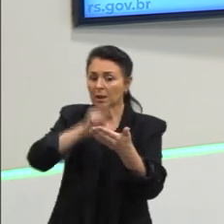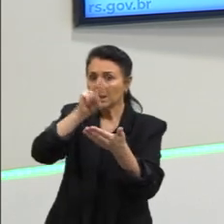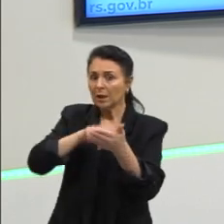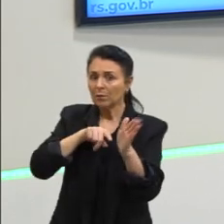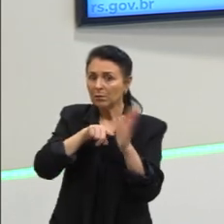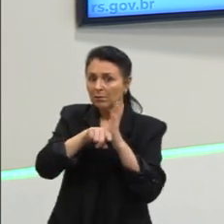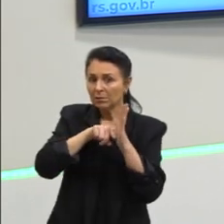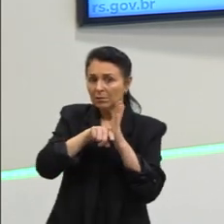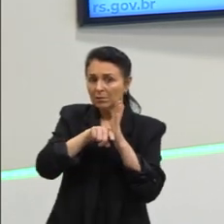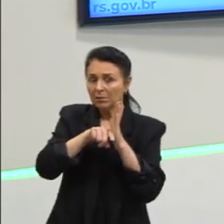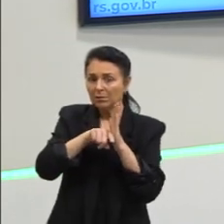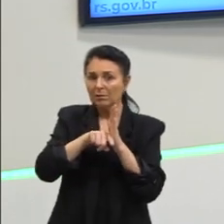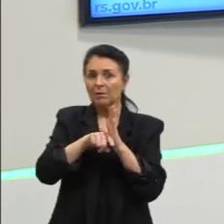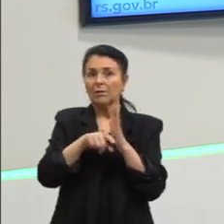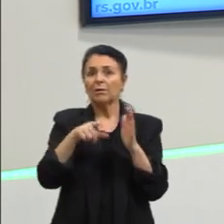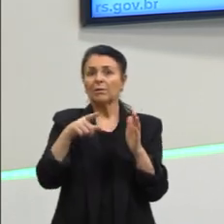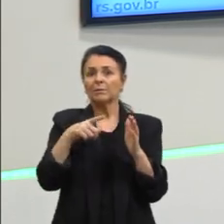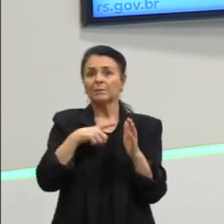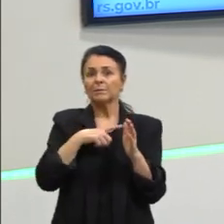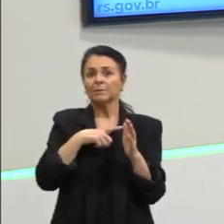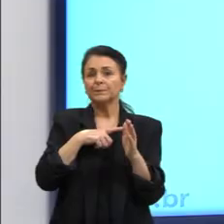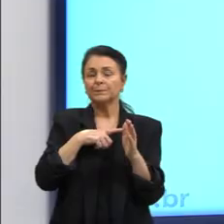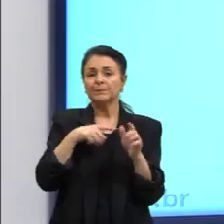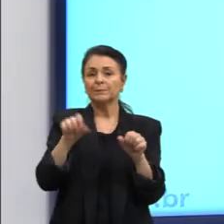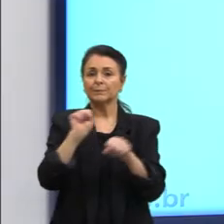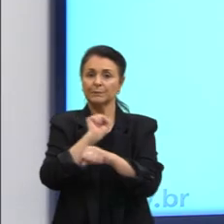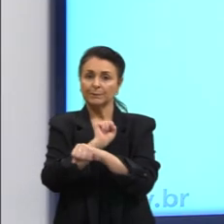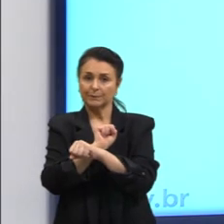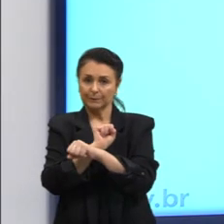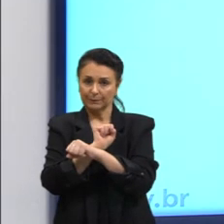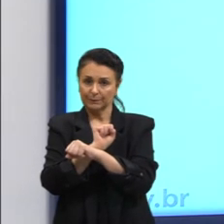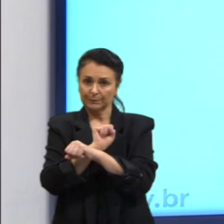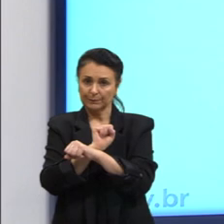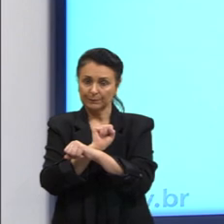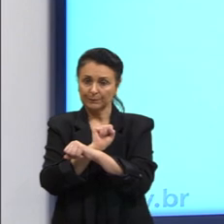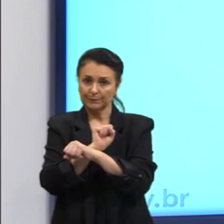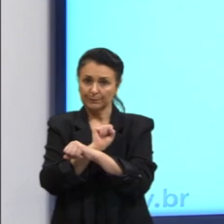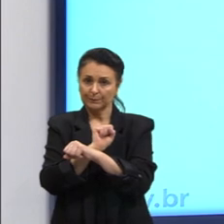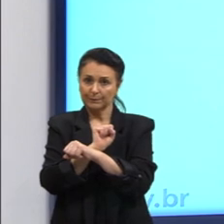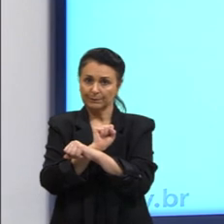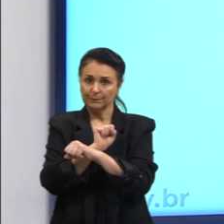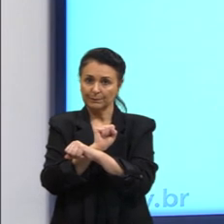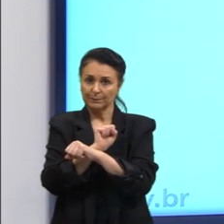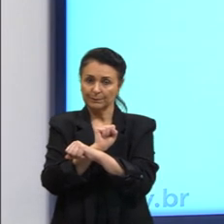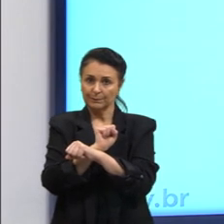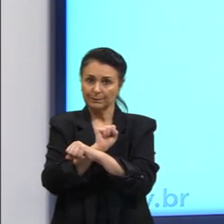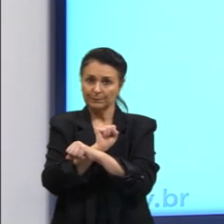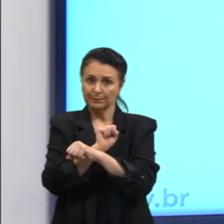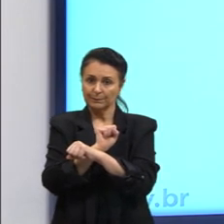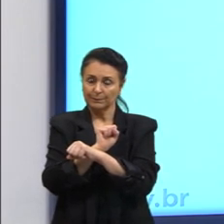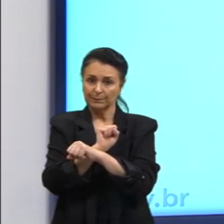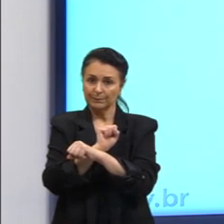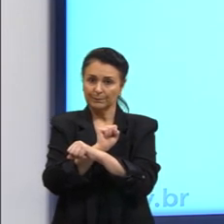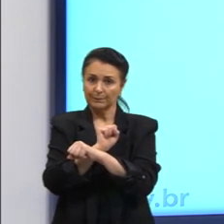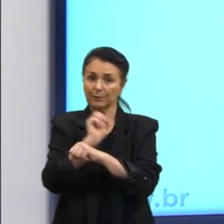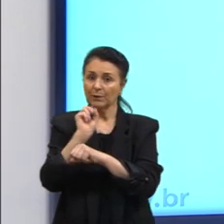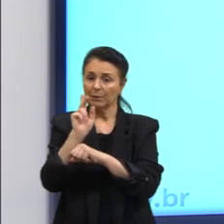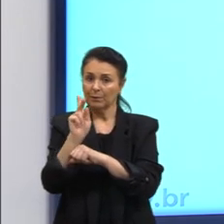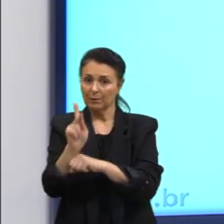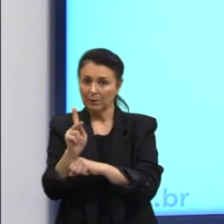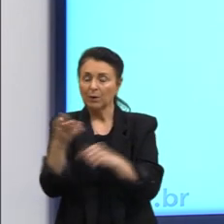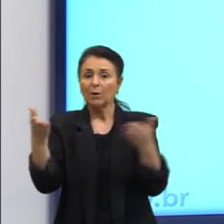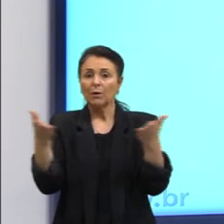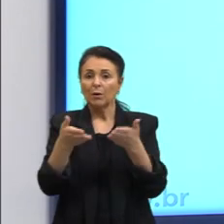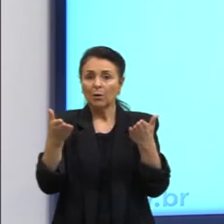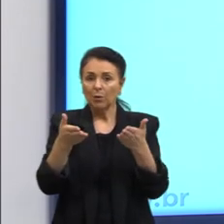E atenciona Los modos E tempos verbales Utilizados Certo gente Hoje